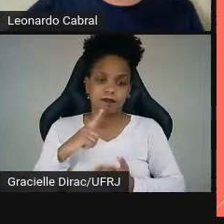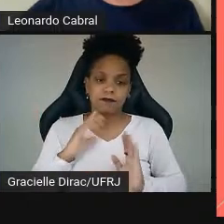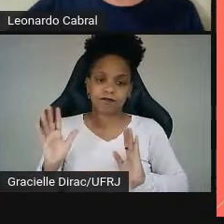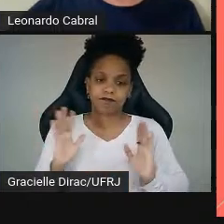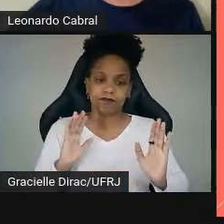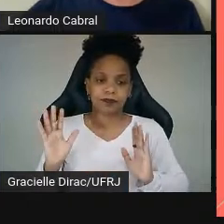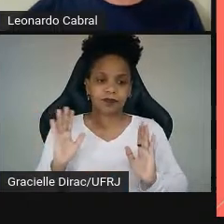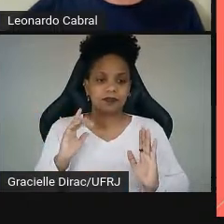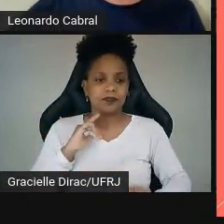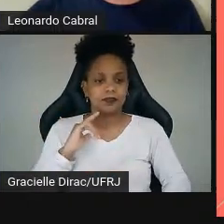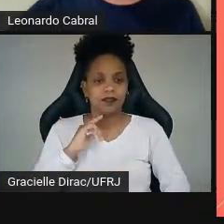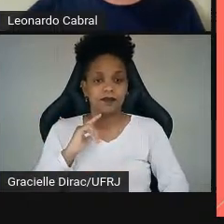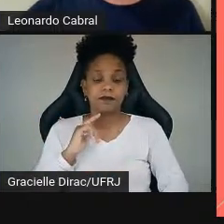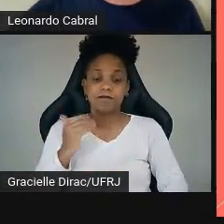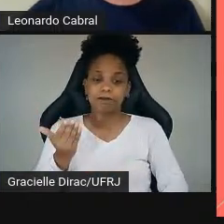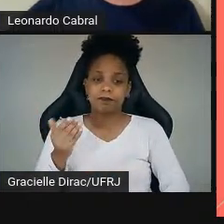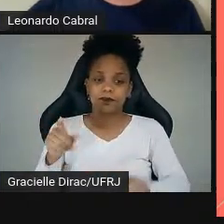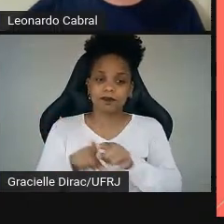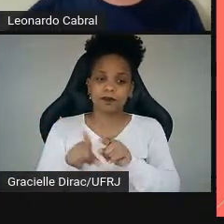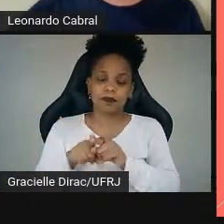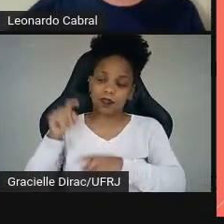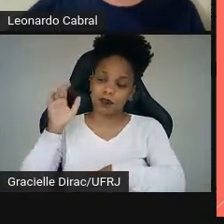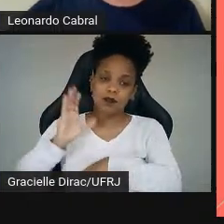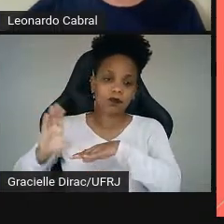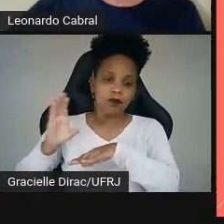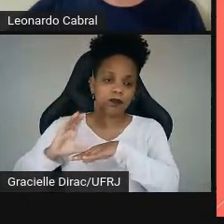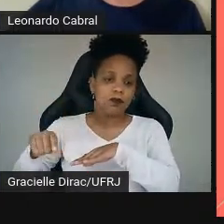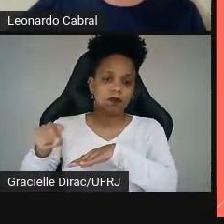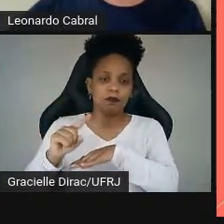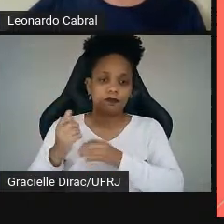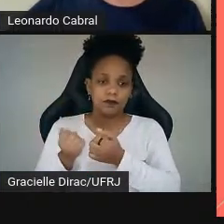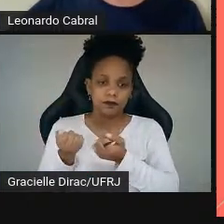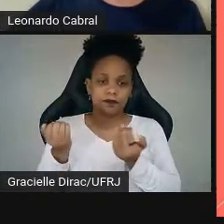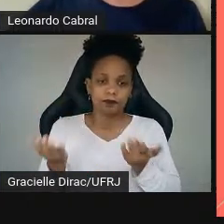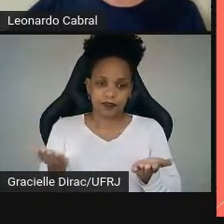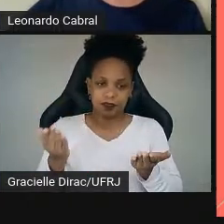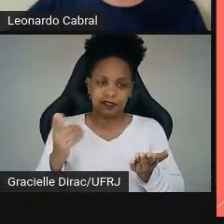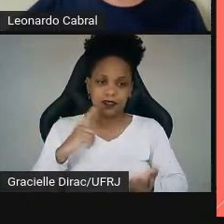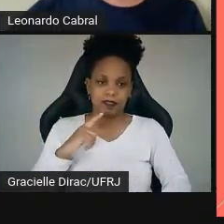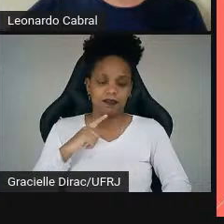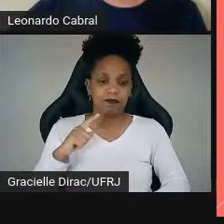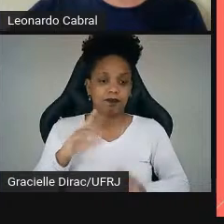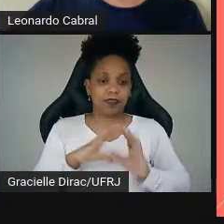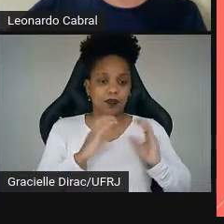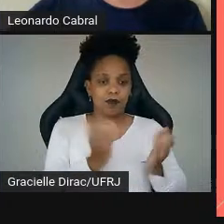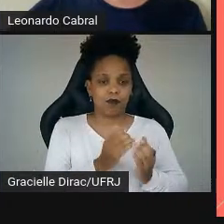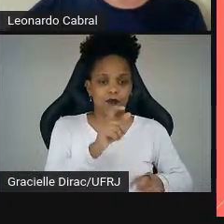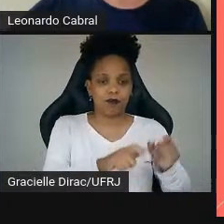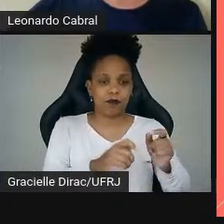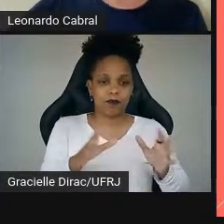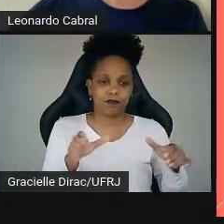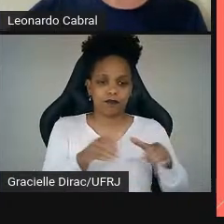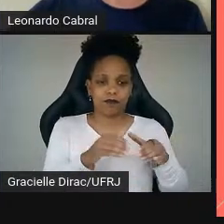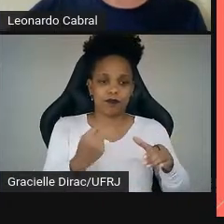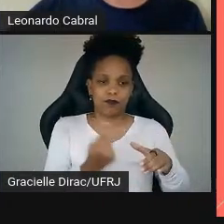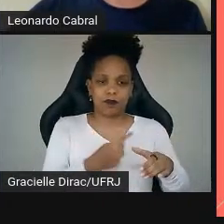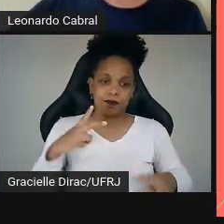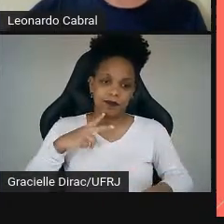nem a gente já fez com a Berlim, quanto os cursos que a gente vai oferecer. da nossa comissão. Eu vou mandar o link no chat privado aqui.